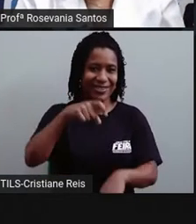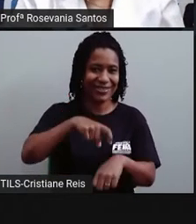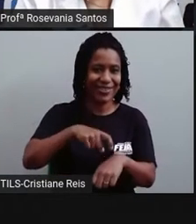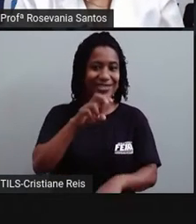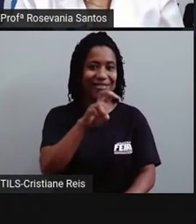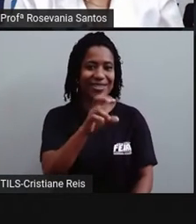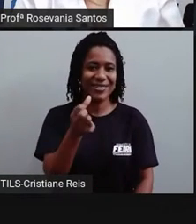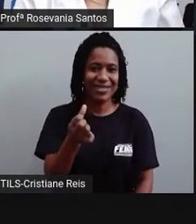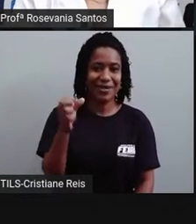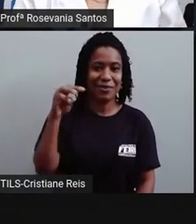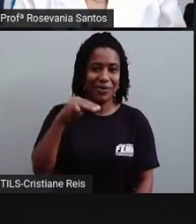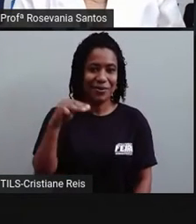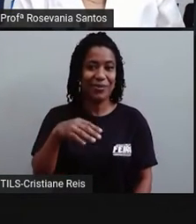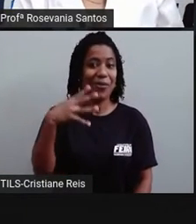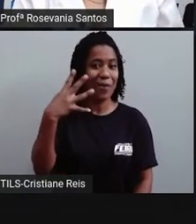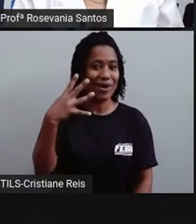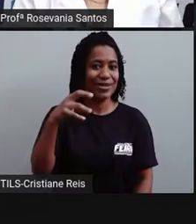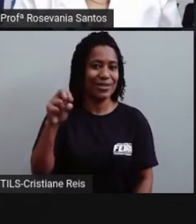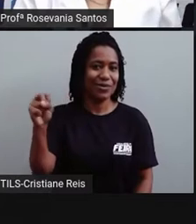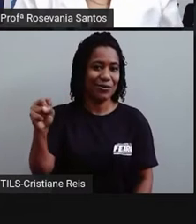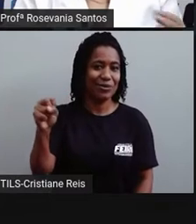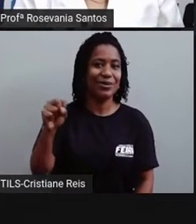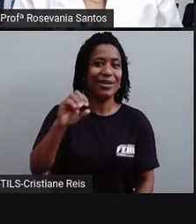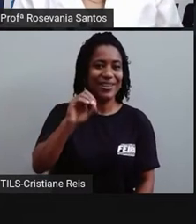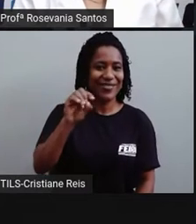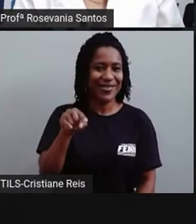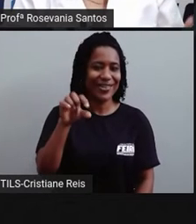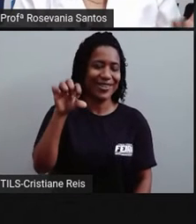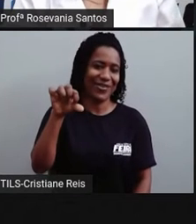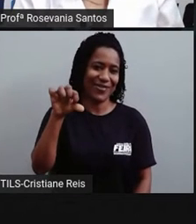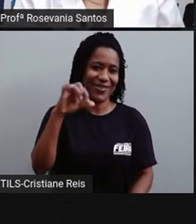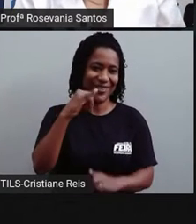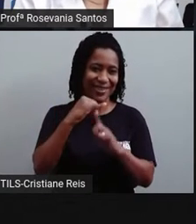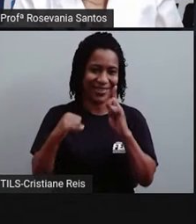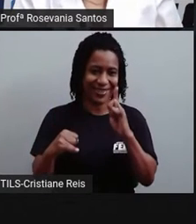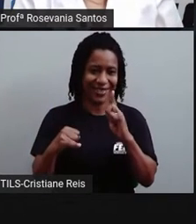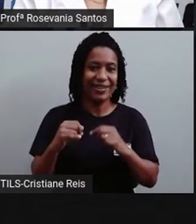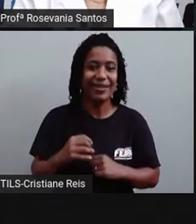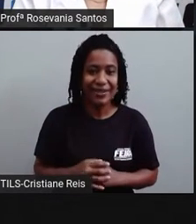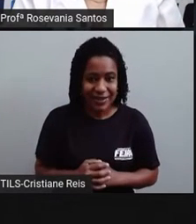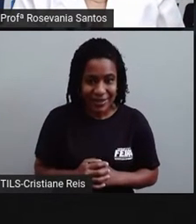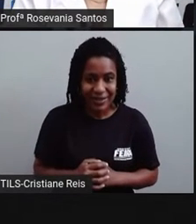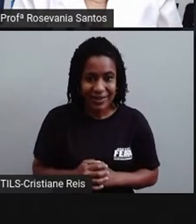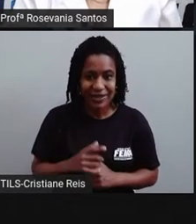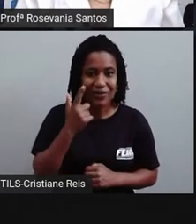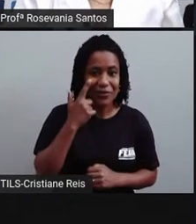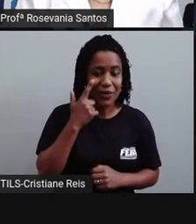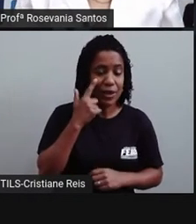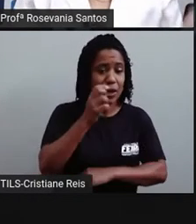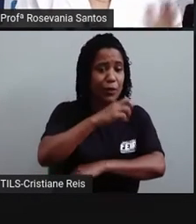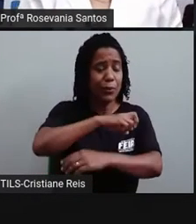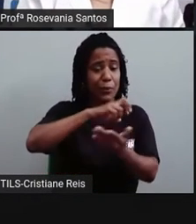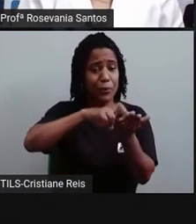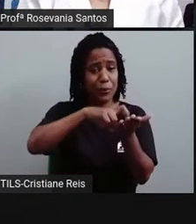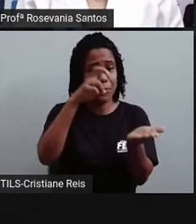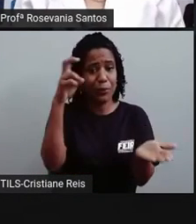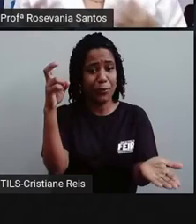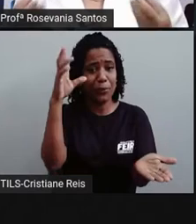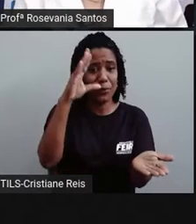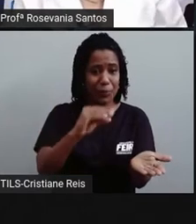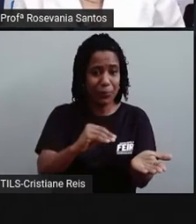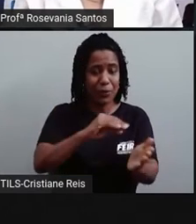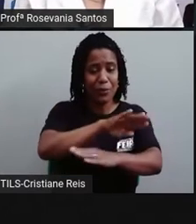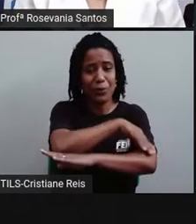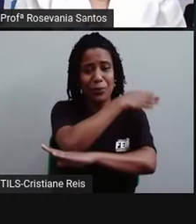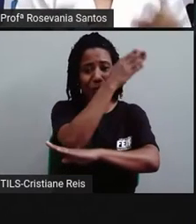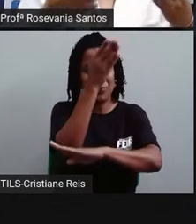décimos. Originando a sucessão dos dias e das noites, como vocês já sabem. Então, aí vem a pergunta. Ô, Pro, mas se